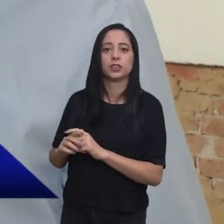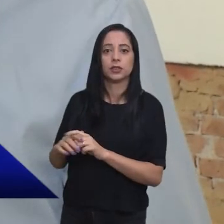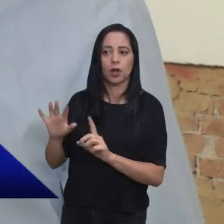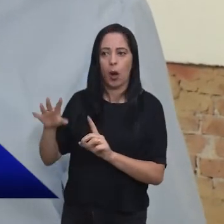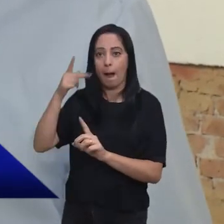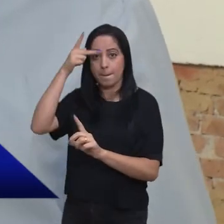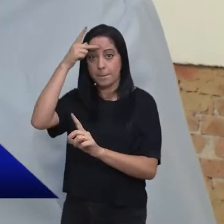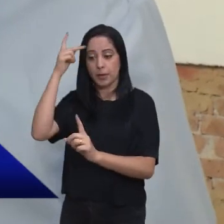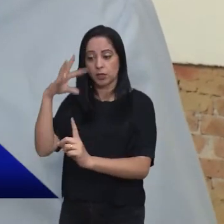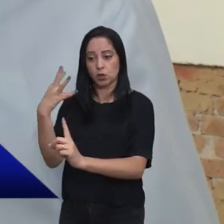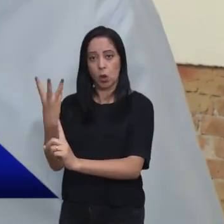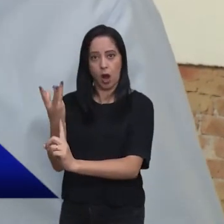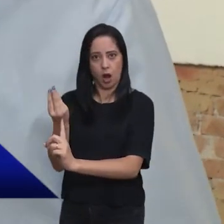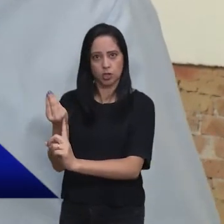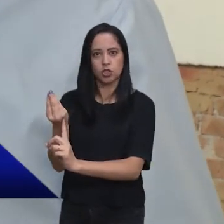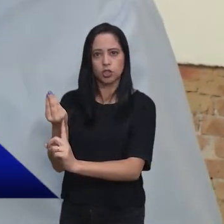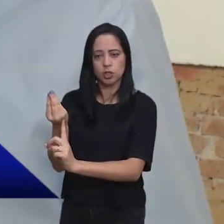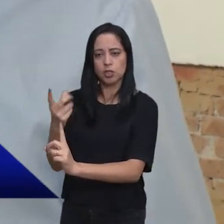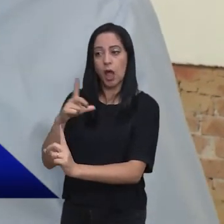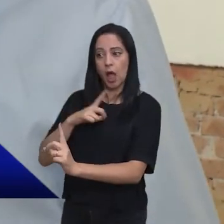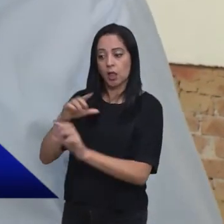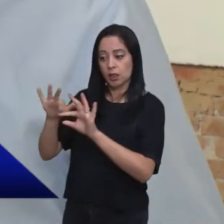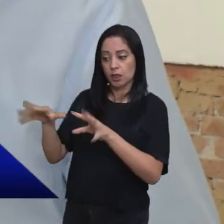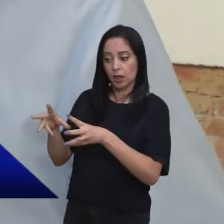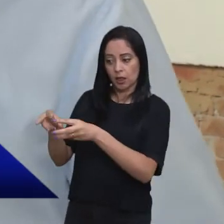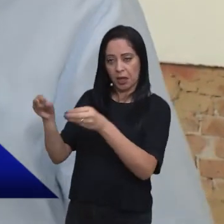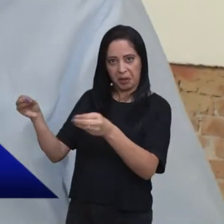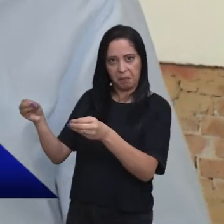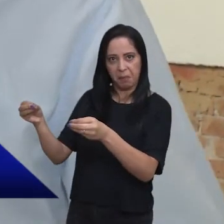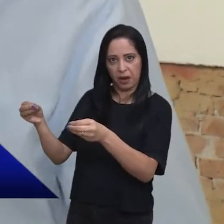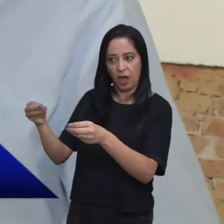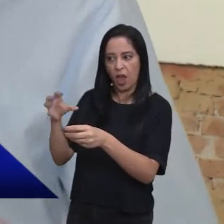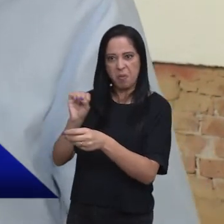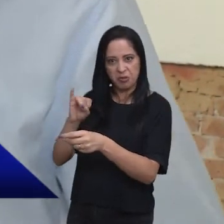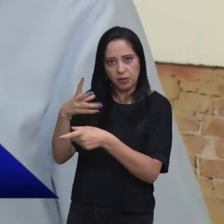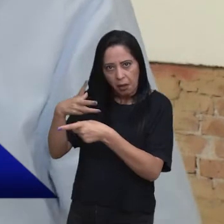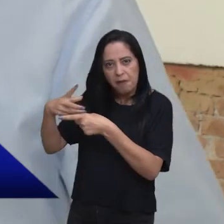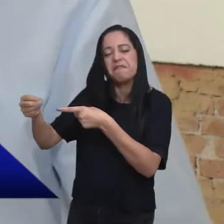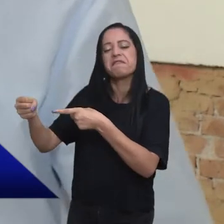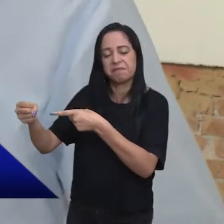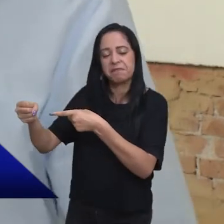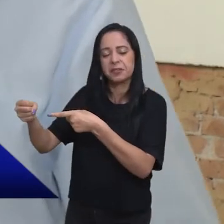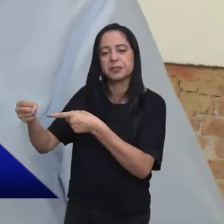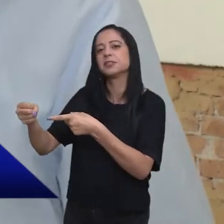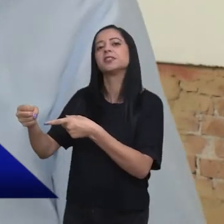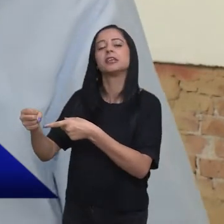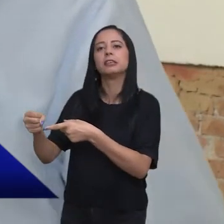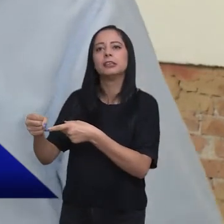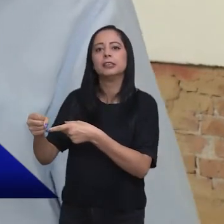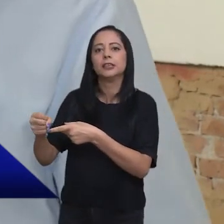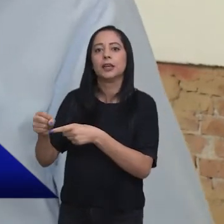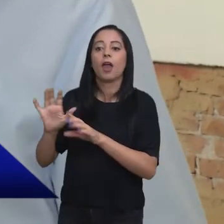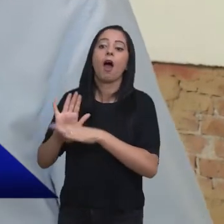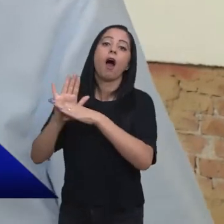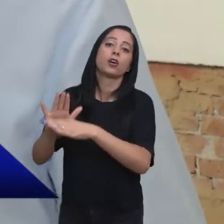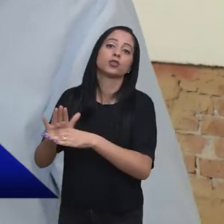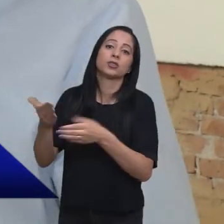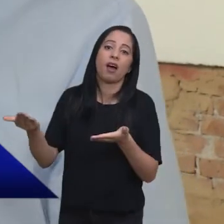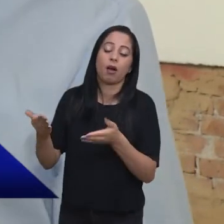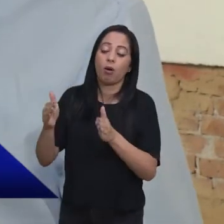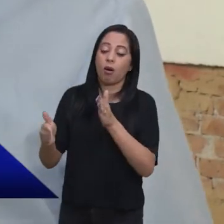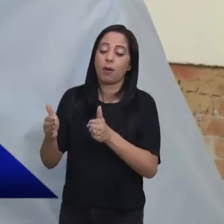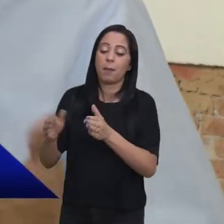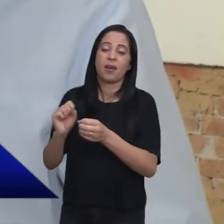o artista, ele tem, vai ter esse prêmio, né, que vai dar um help nesse período turbulento de pandemia.